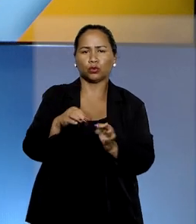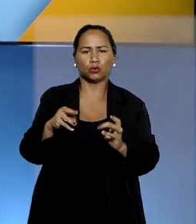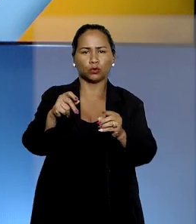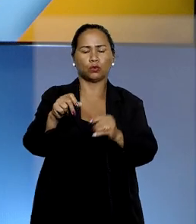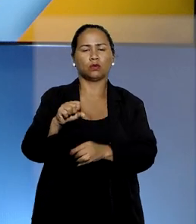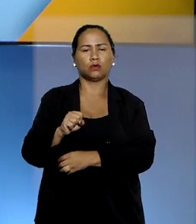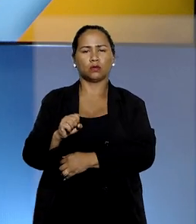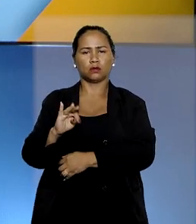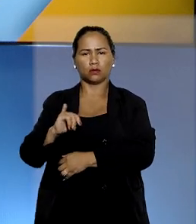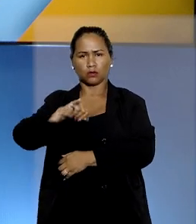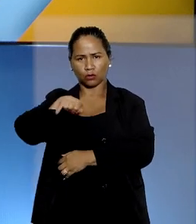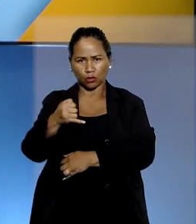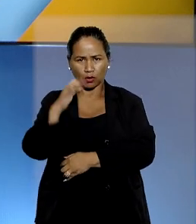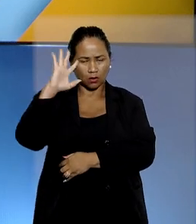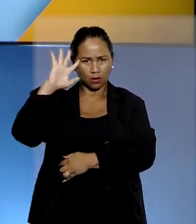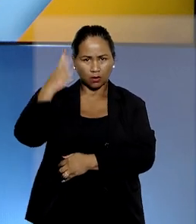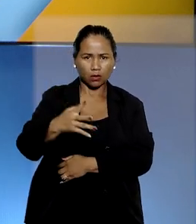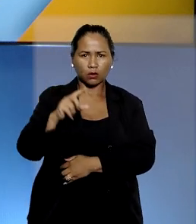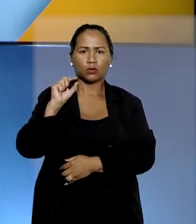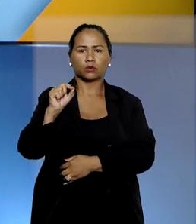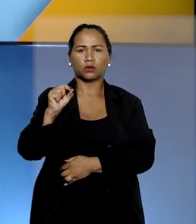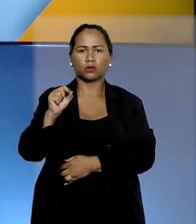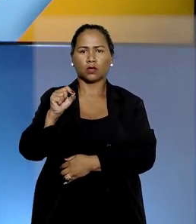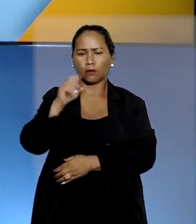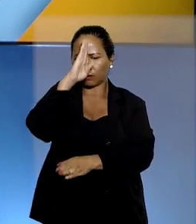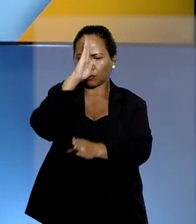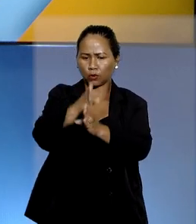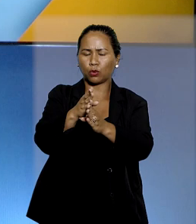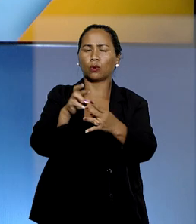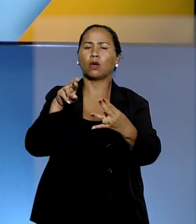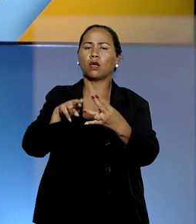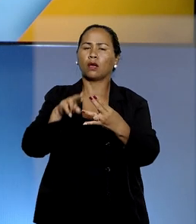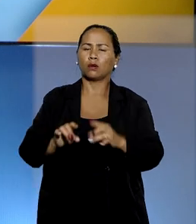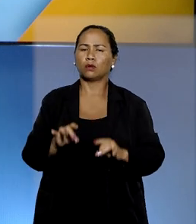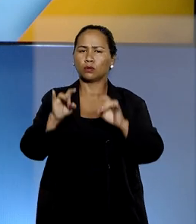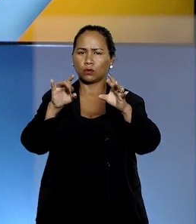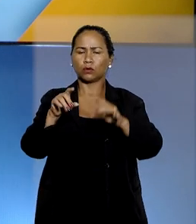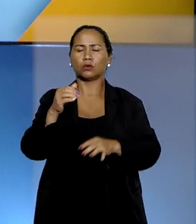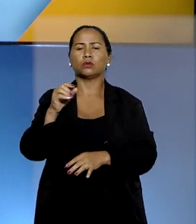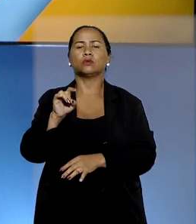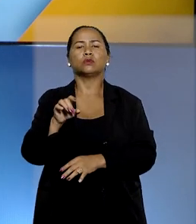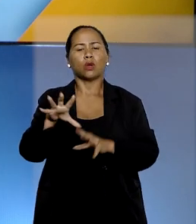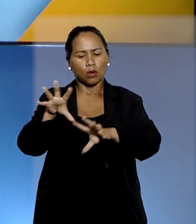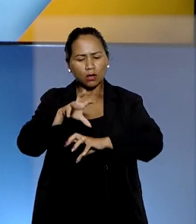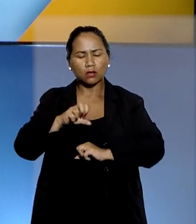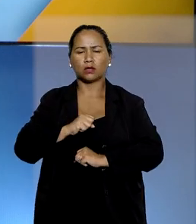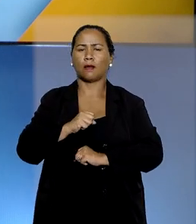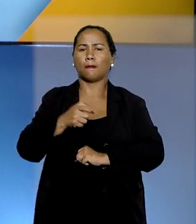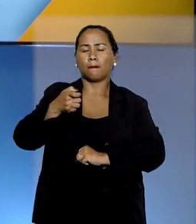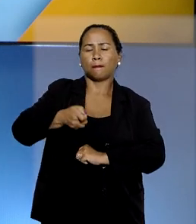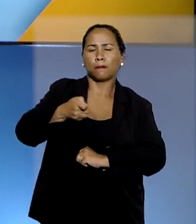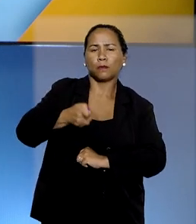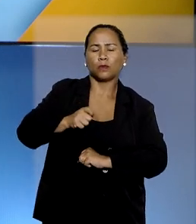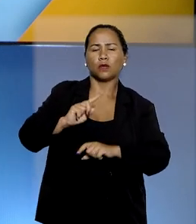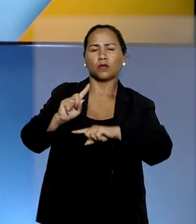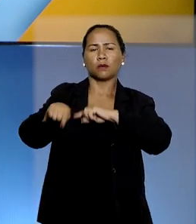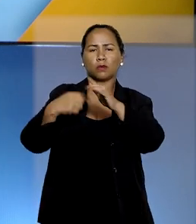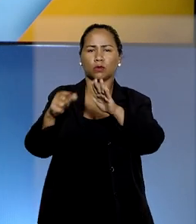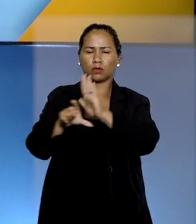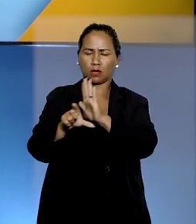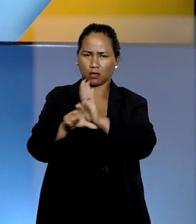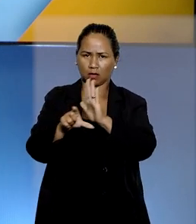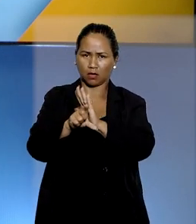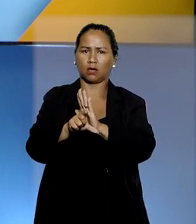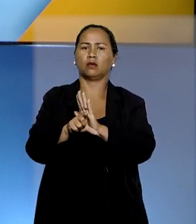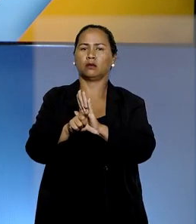do STJ decidiu que o critério de relevância do recurso especial só será exigido após entrada em vigor